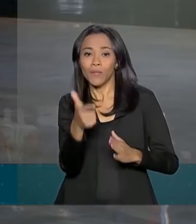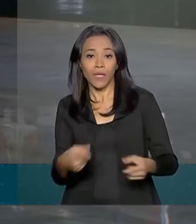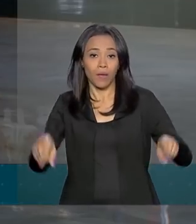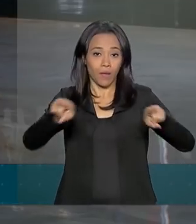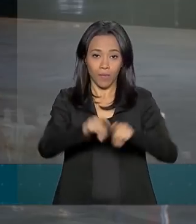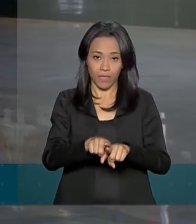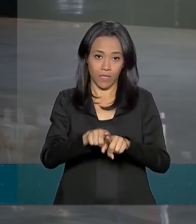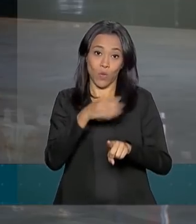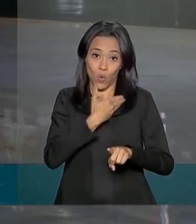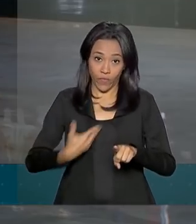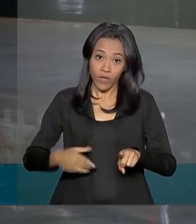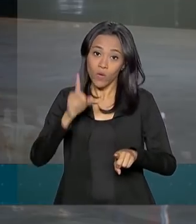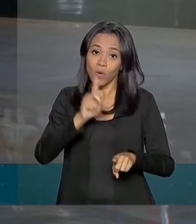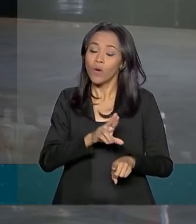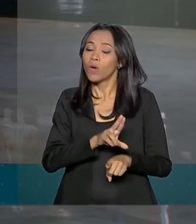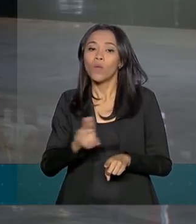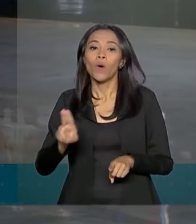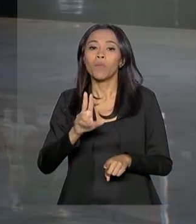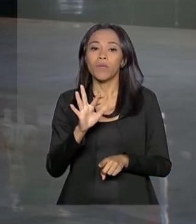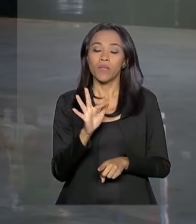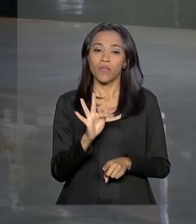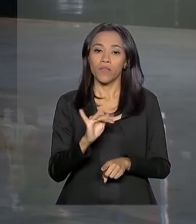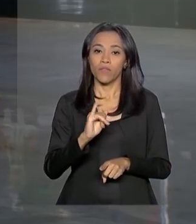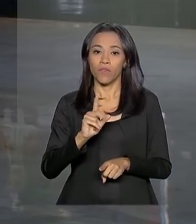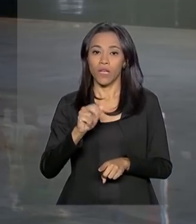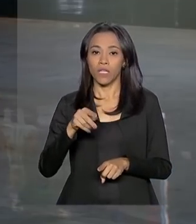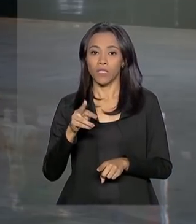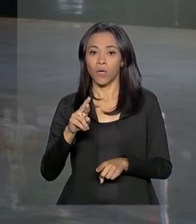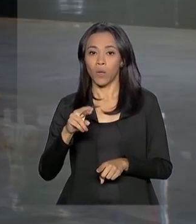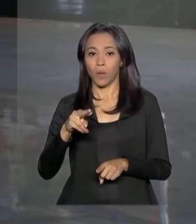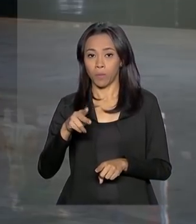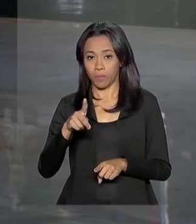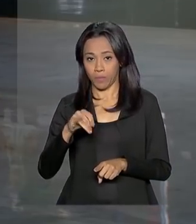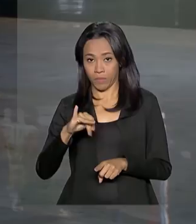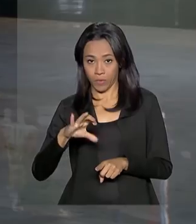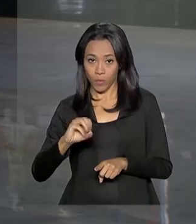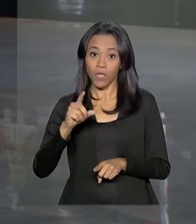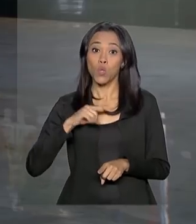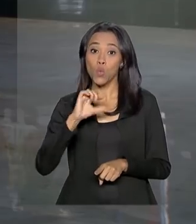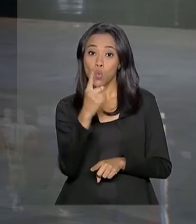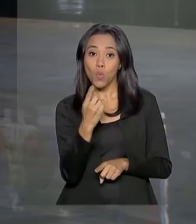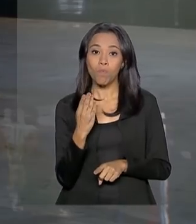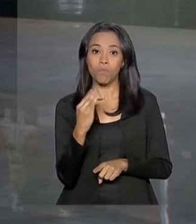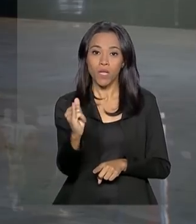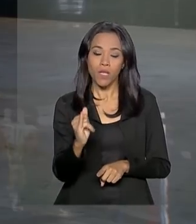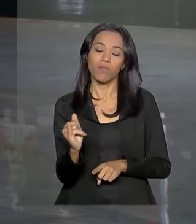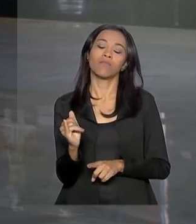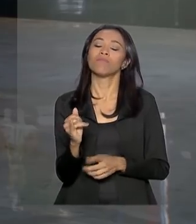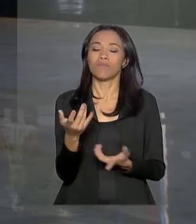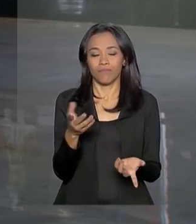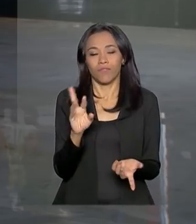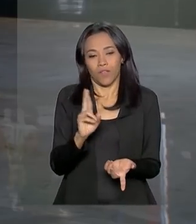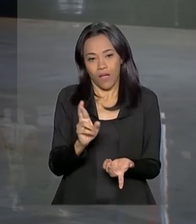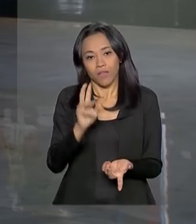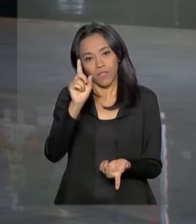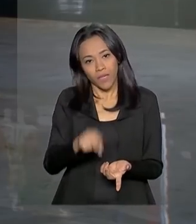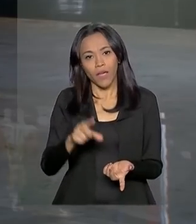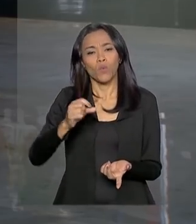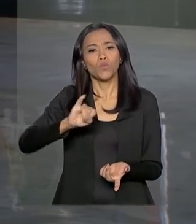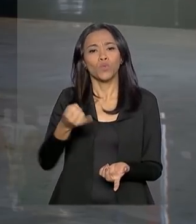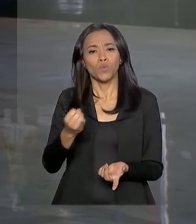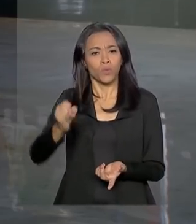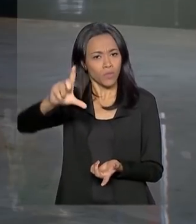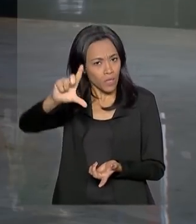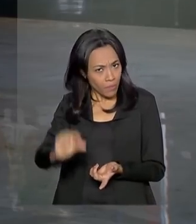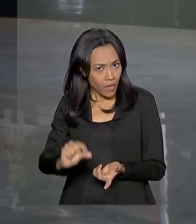agora com uma linha de crédito de R 1 bilhão do BNDES, com taxas de juros abaixo das praticadas no mercado